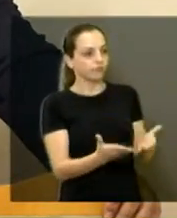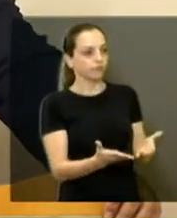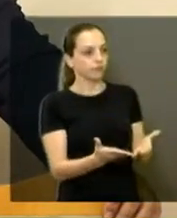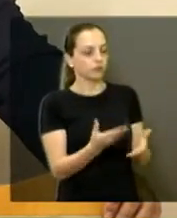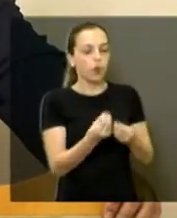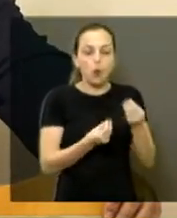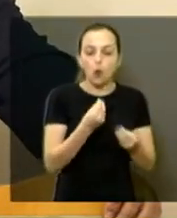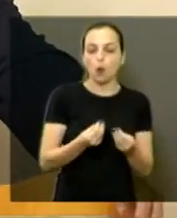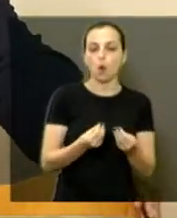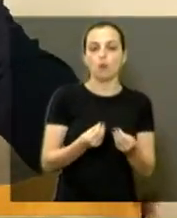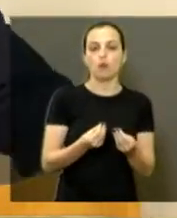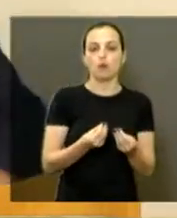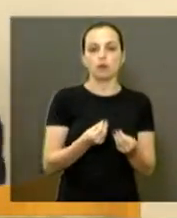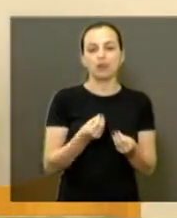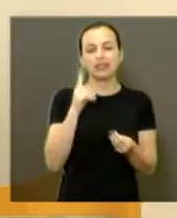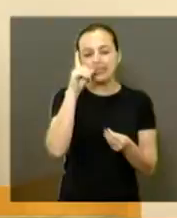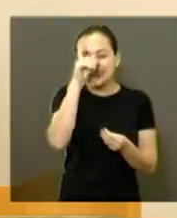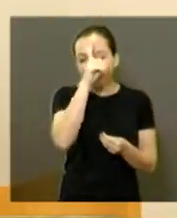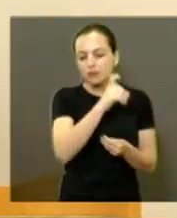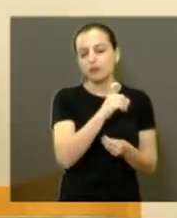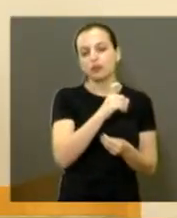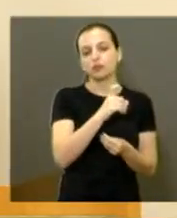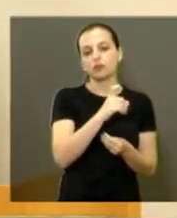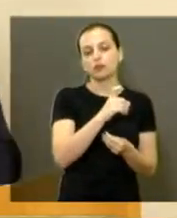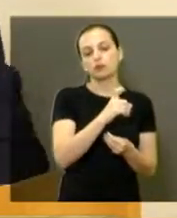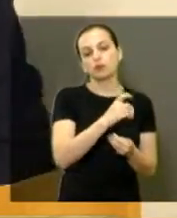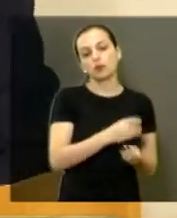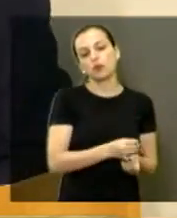É uma situação difícil, eu encaminhei aqui,